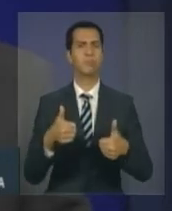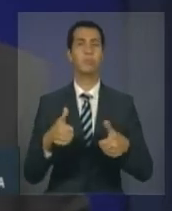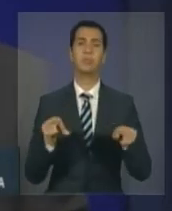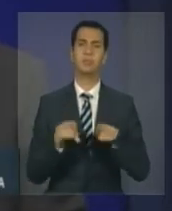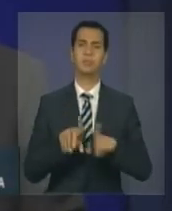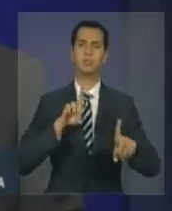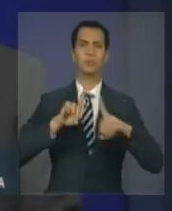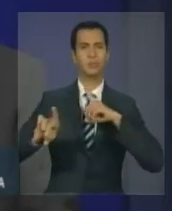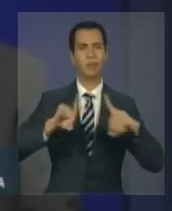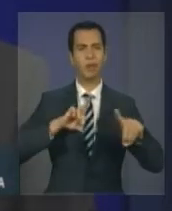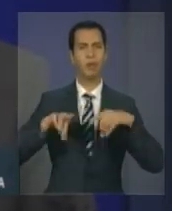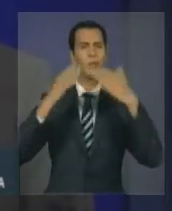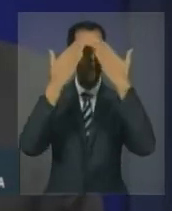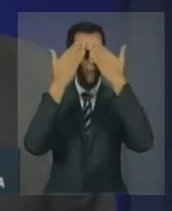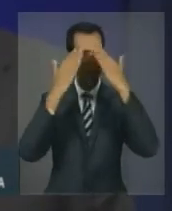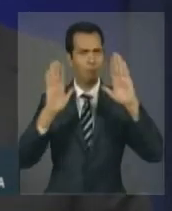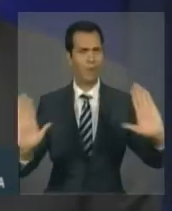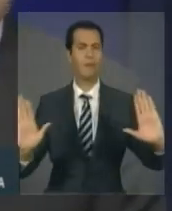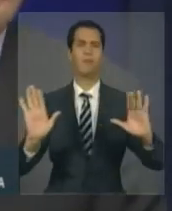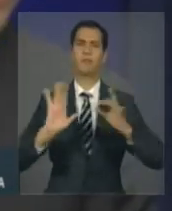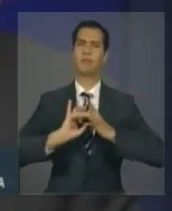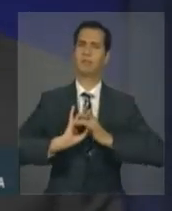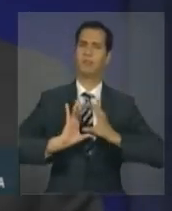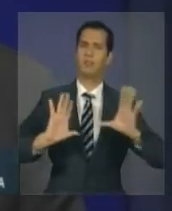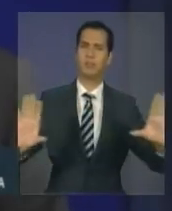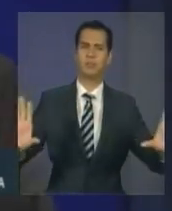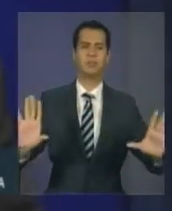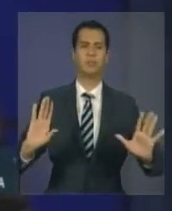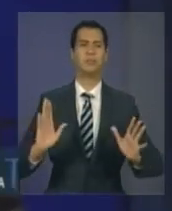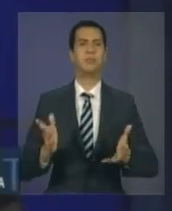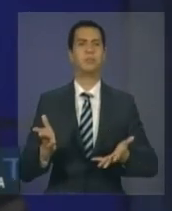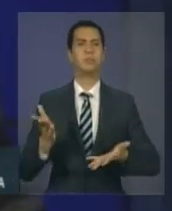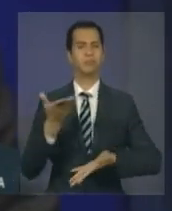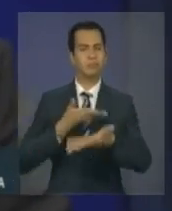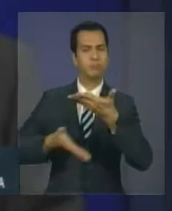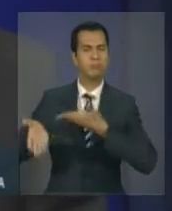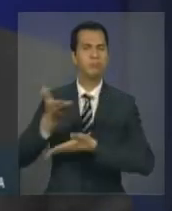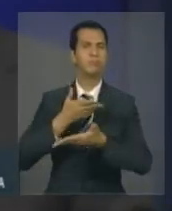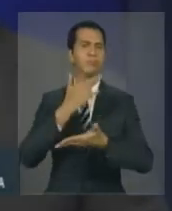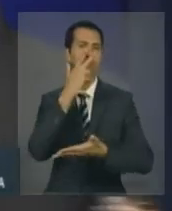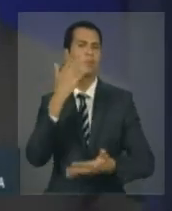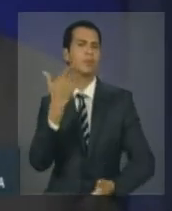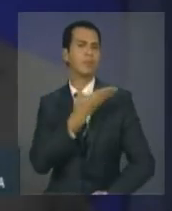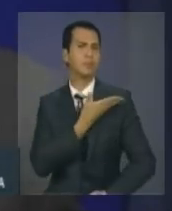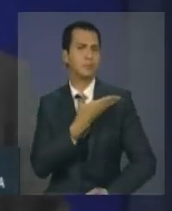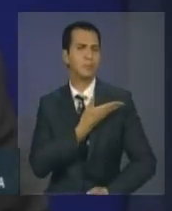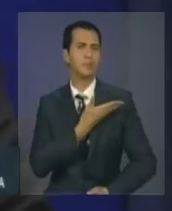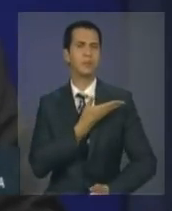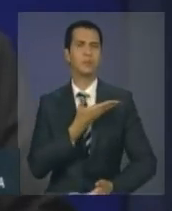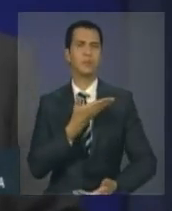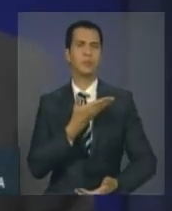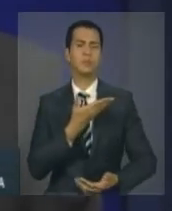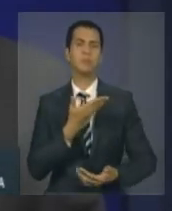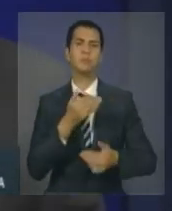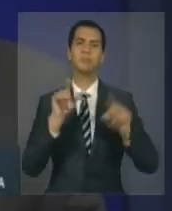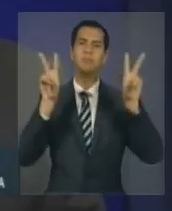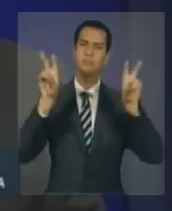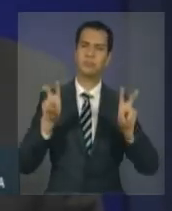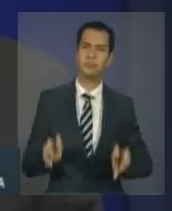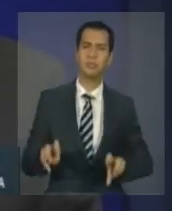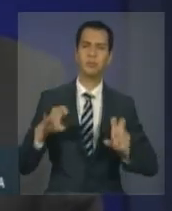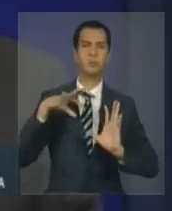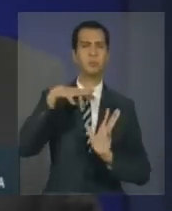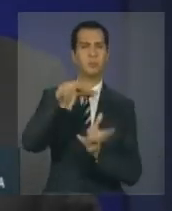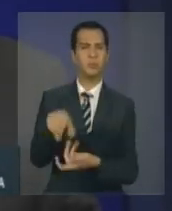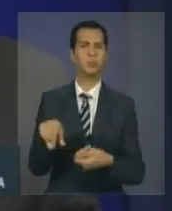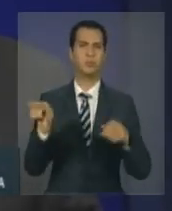aberto, completamente livre, como é próprio, entre amigos e parceiros, sobre as questões da Ordem Internacional. Por isso, queria